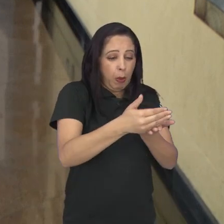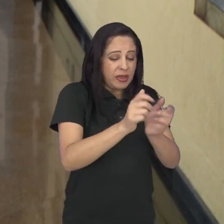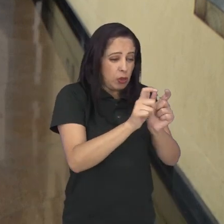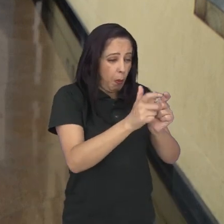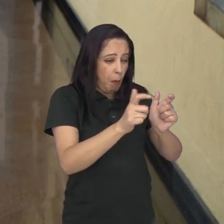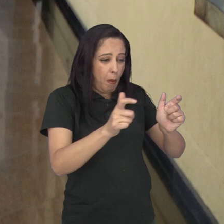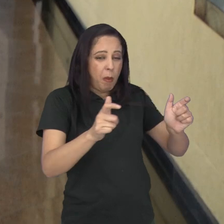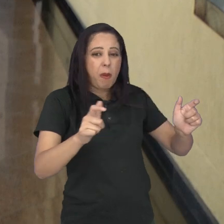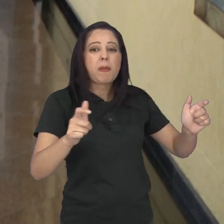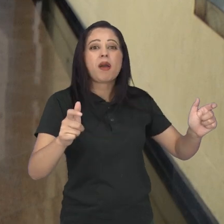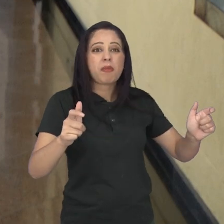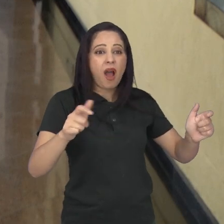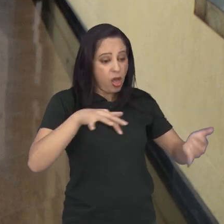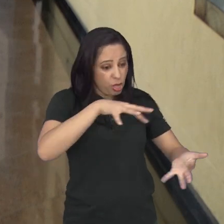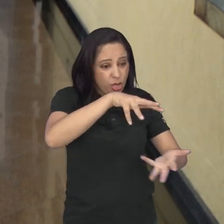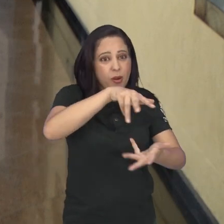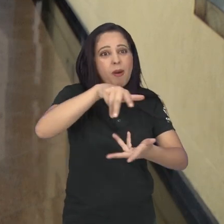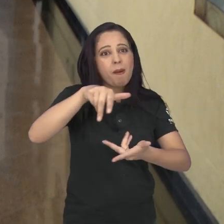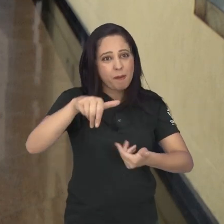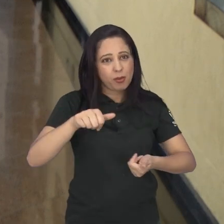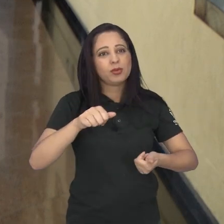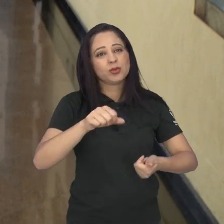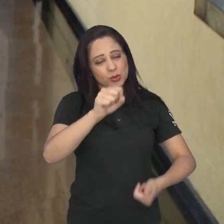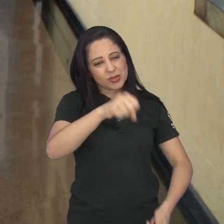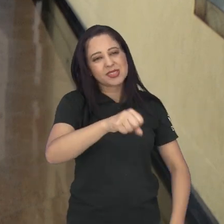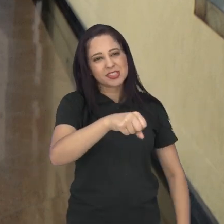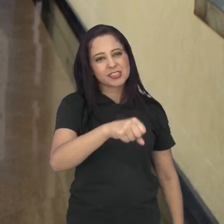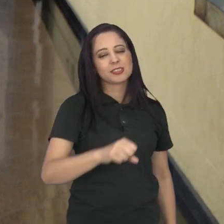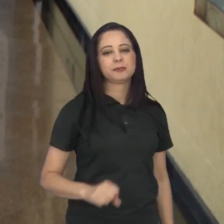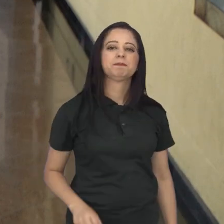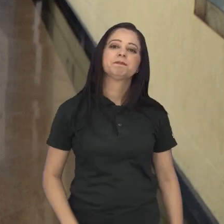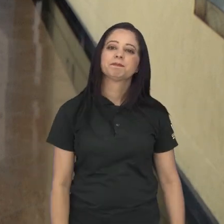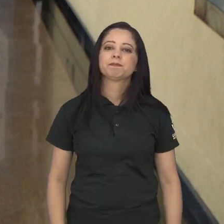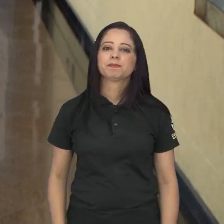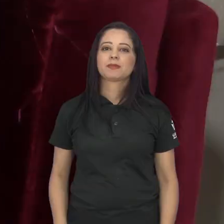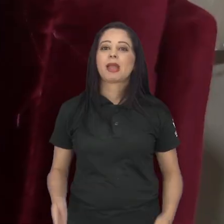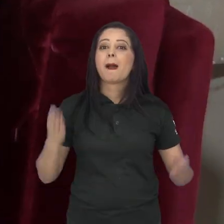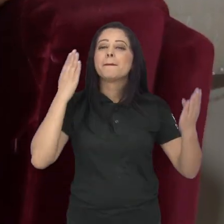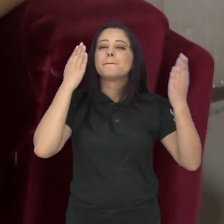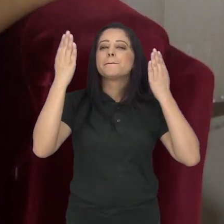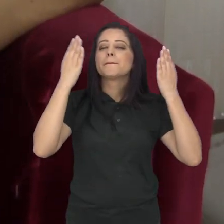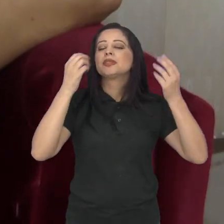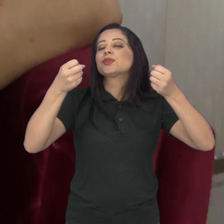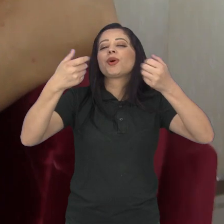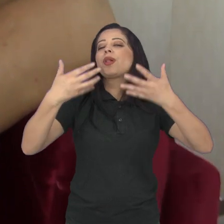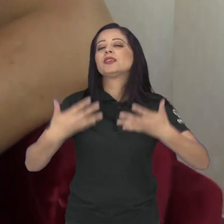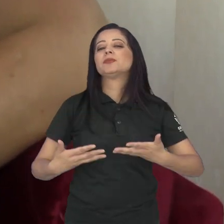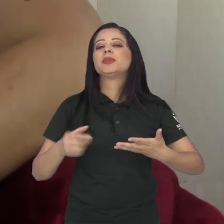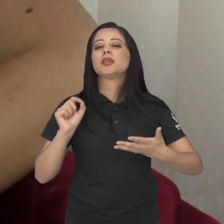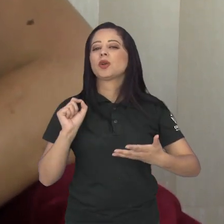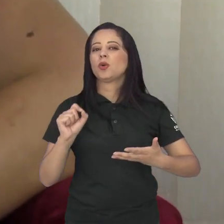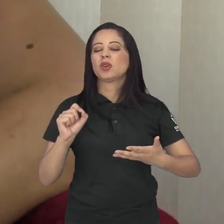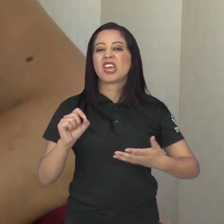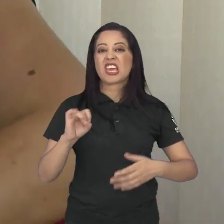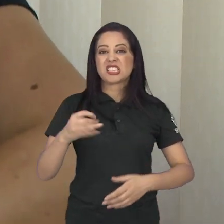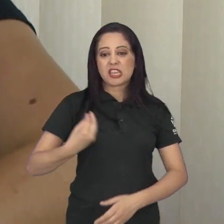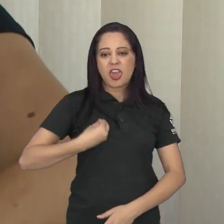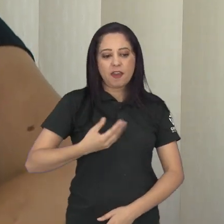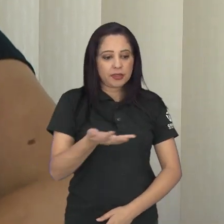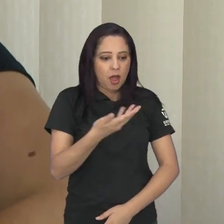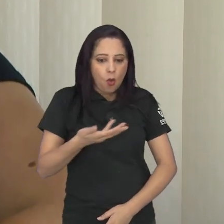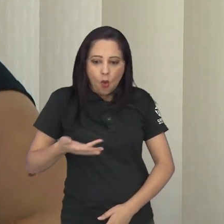realidade mundial que está acontecendo com as pessoas. A psicóloga ainda lembra que com a rotina